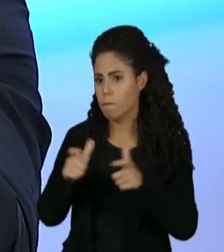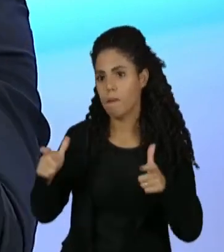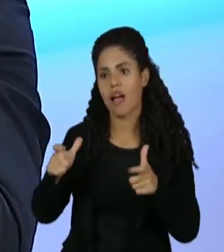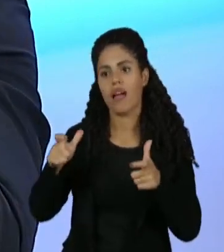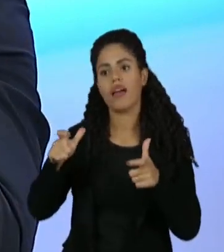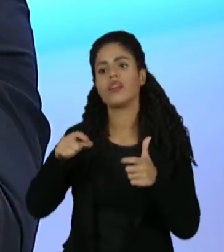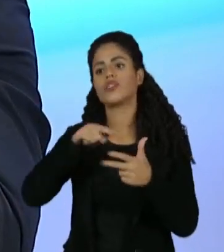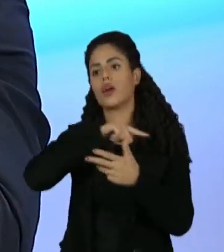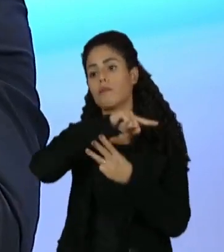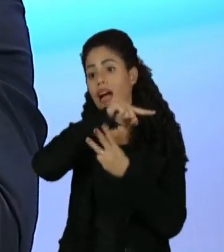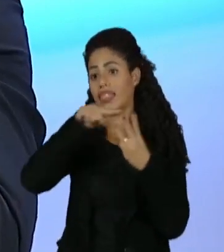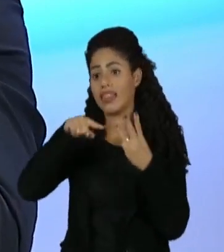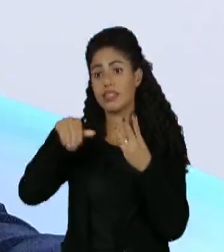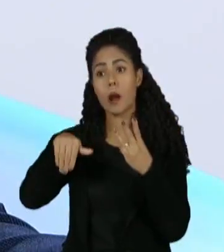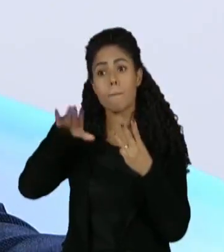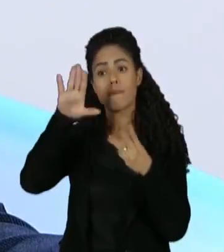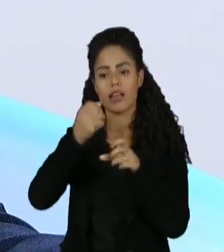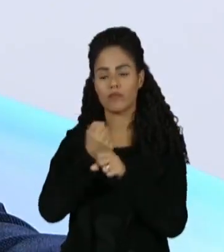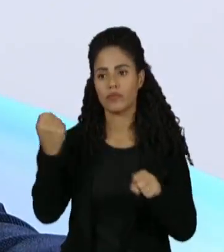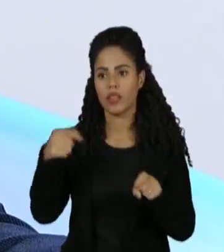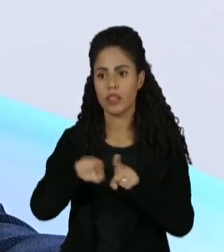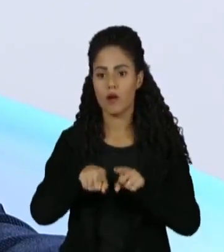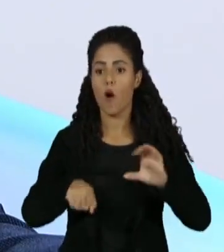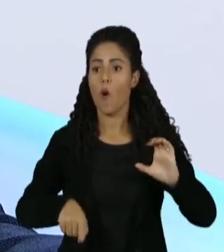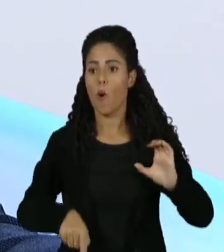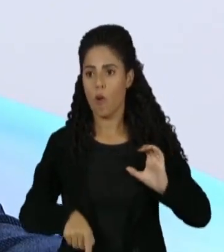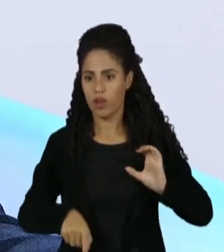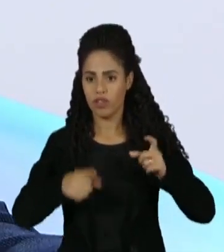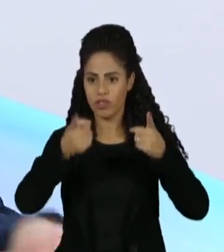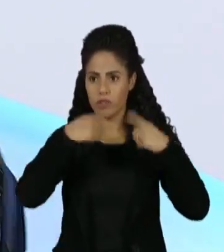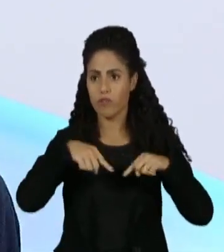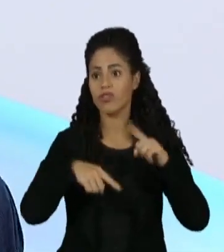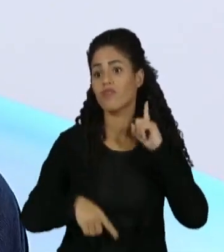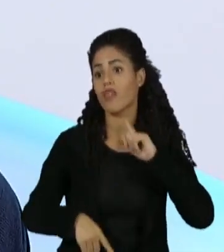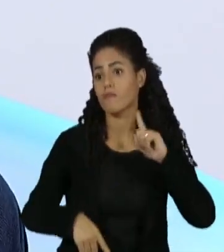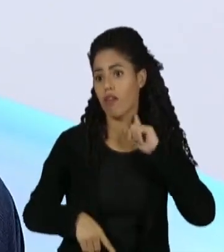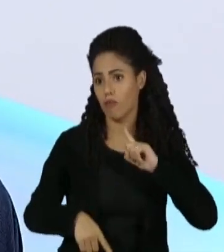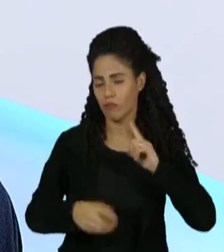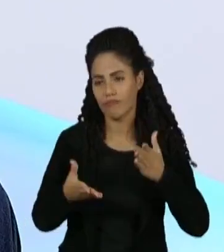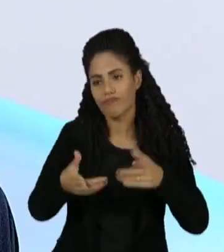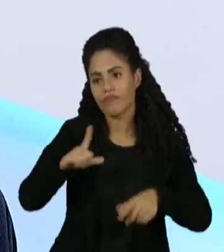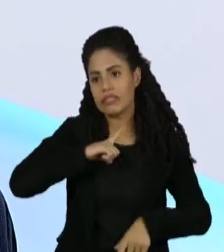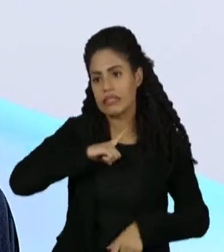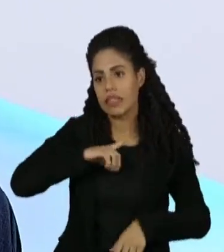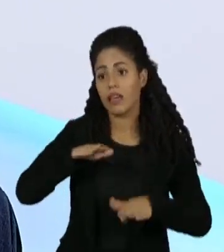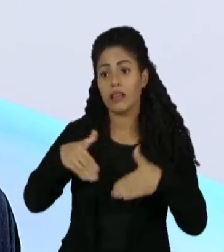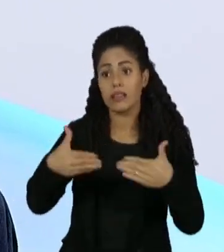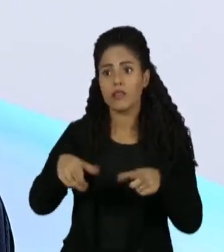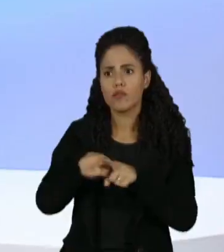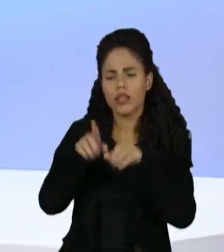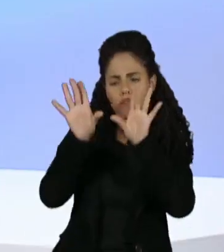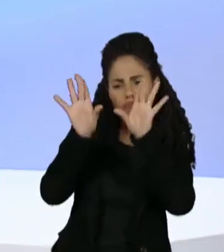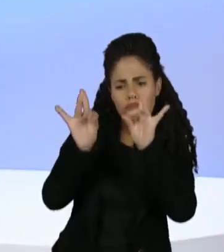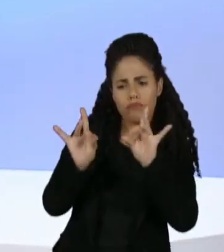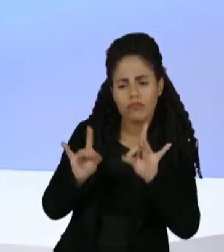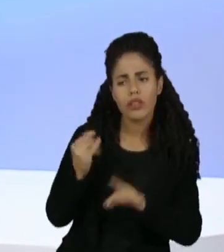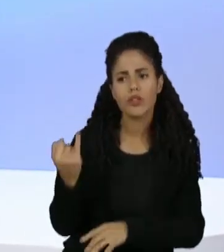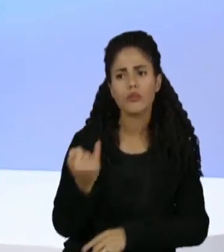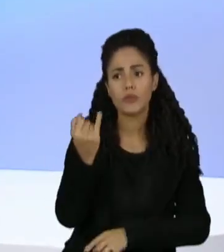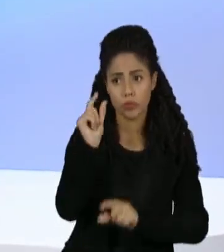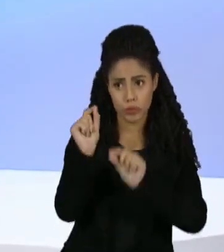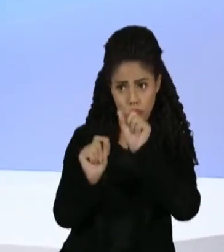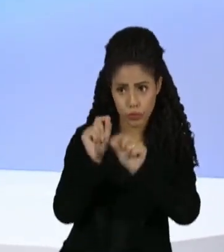dado divulgado pelo IBGE, atrás apenas de Corinthians e Flamengo. Isso é uma frequência nos últimos anos. Mas eu acho que tem alguns detalhes importantes.